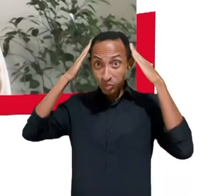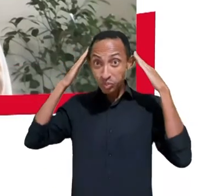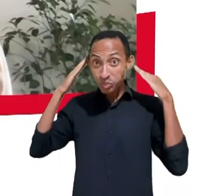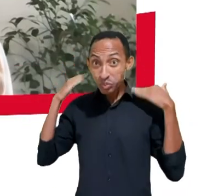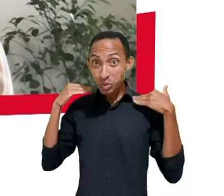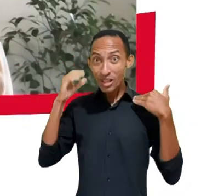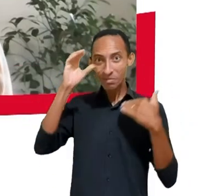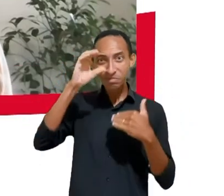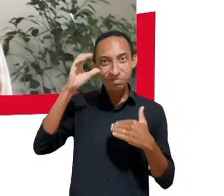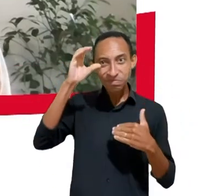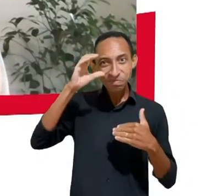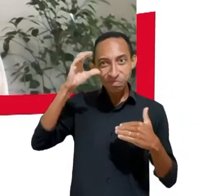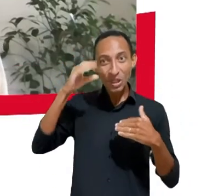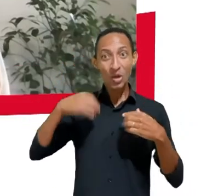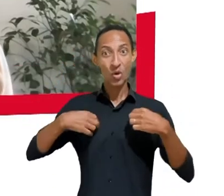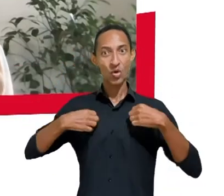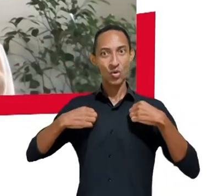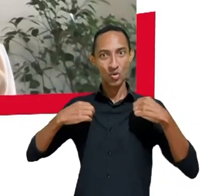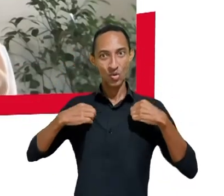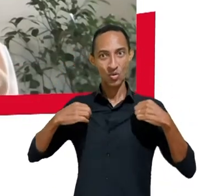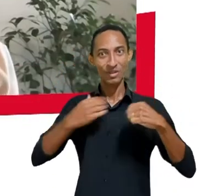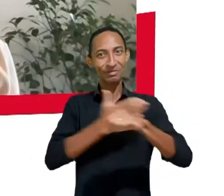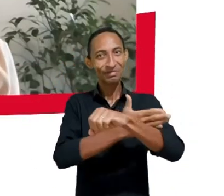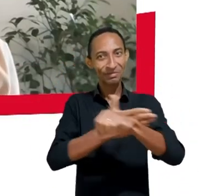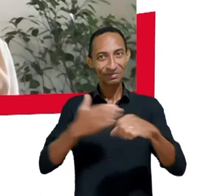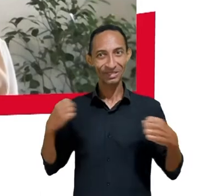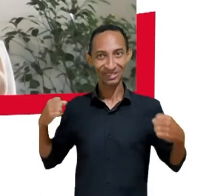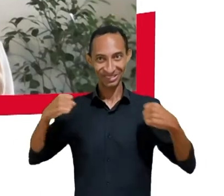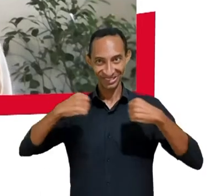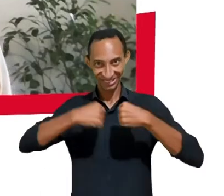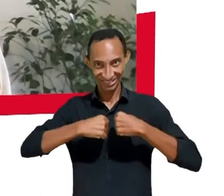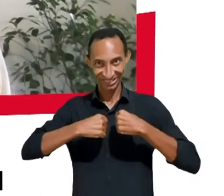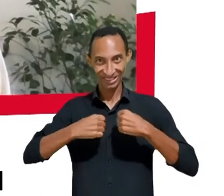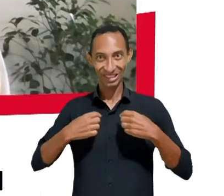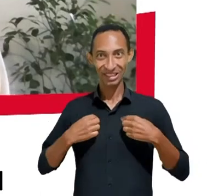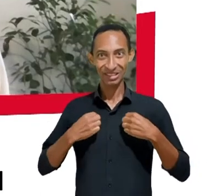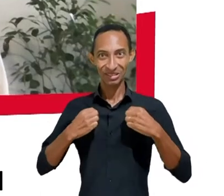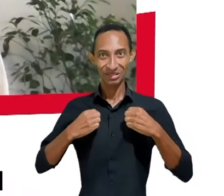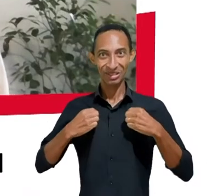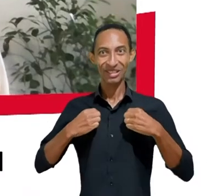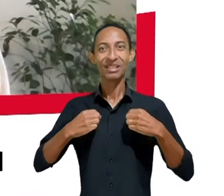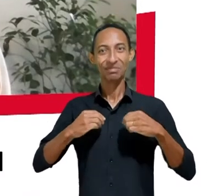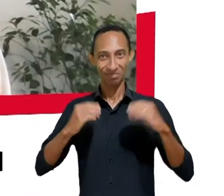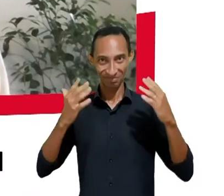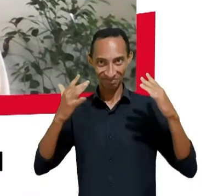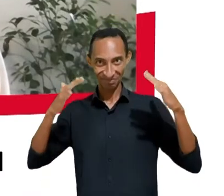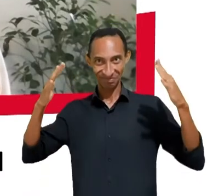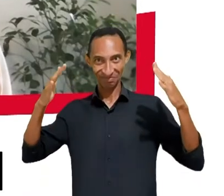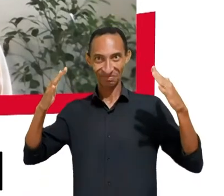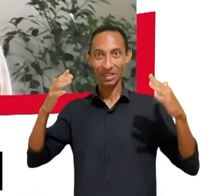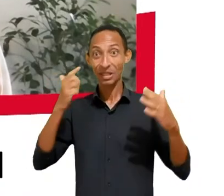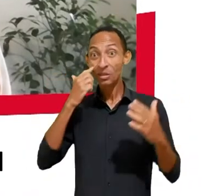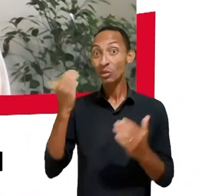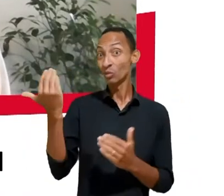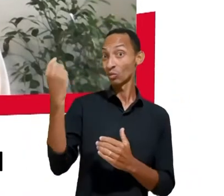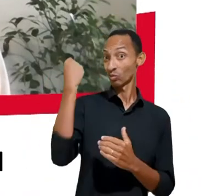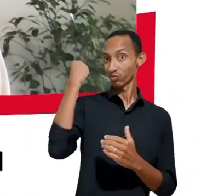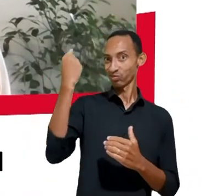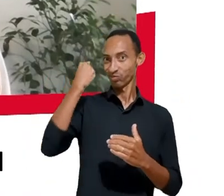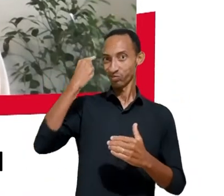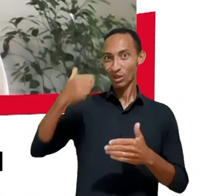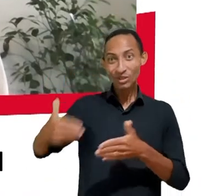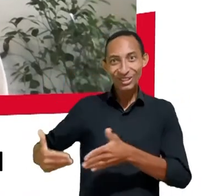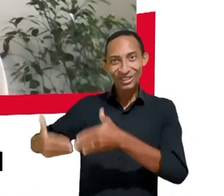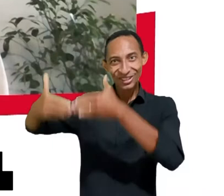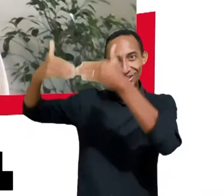vestindo uma blusa branca e um blazer clarinho, cor de areia. No meu fundo há uma parede branca, estantes com livros e uma plantinha.